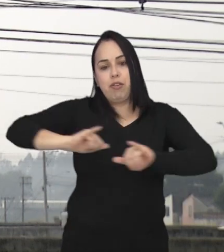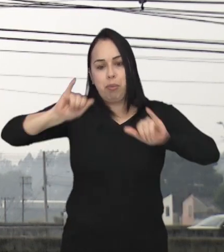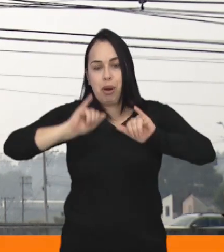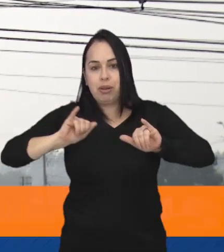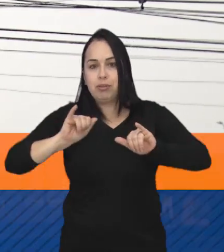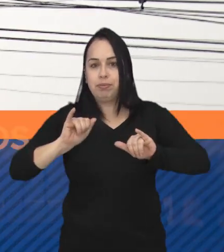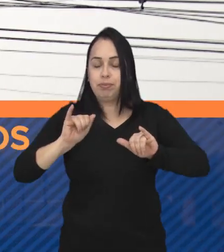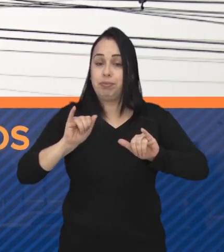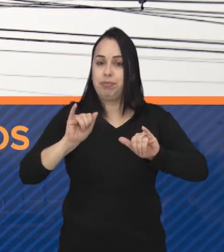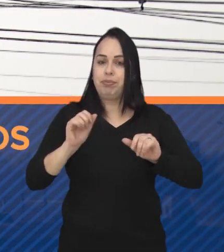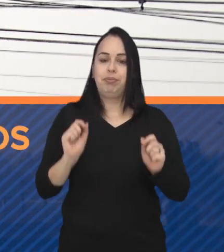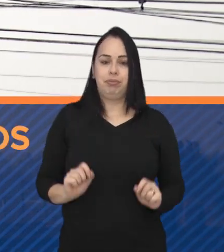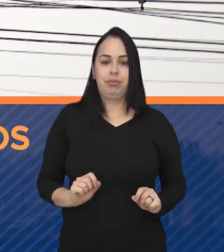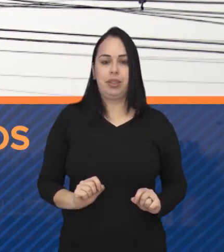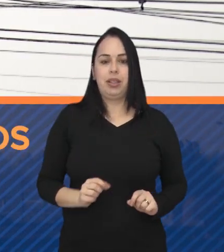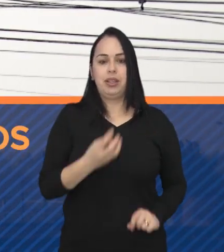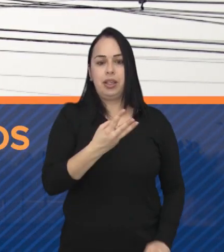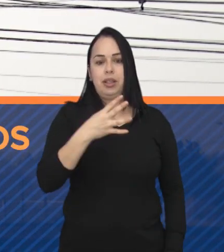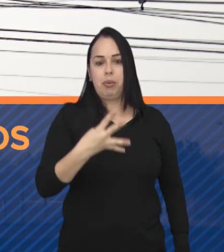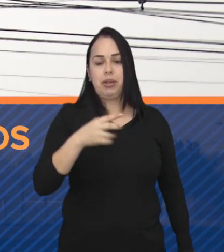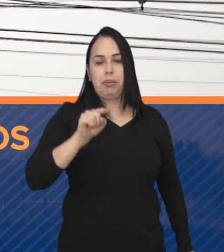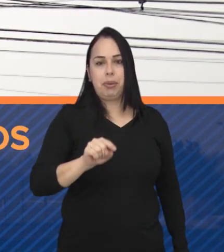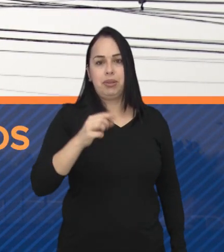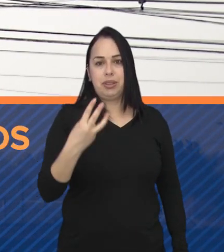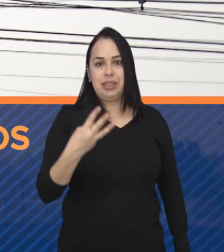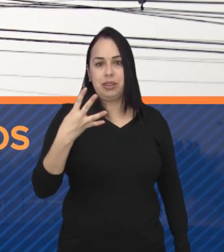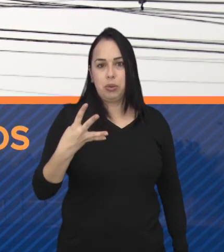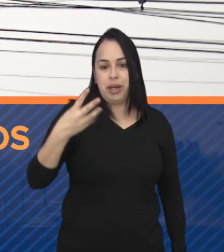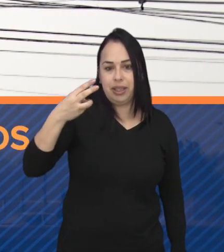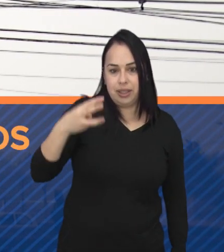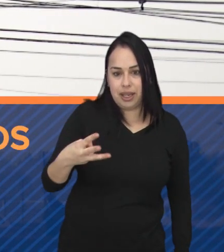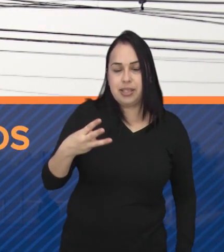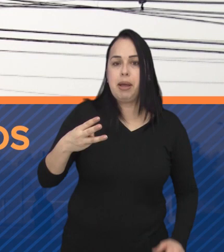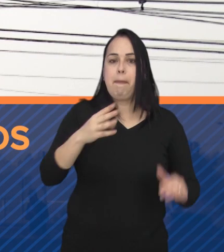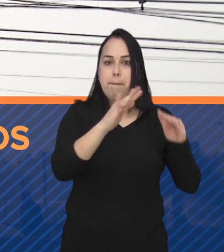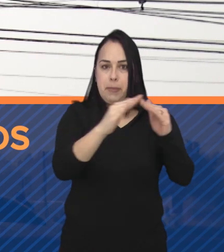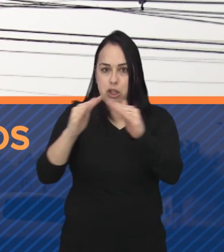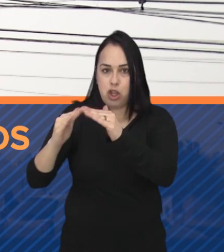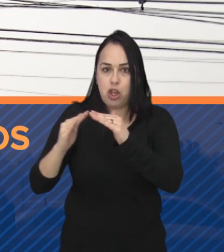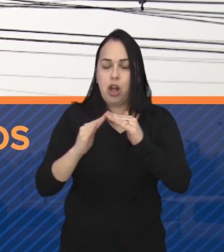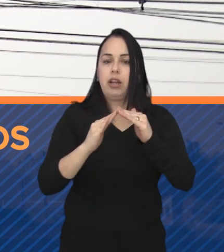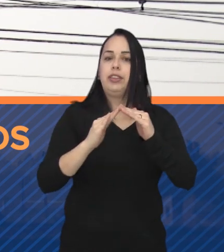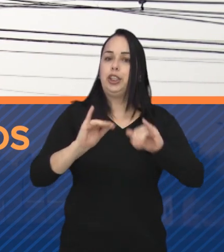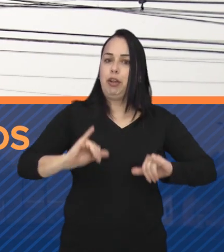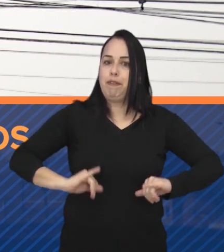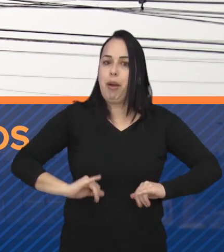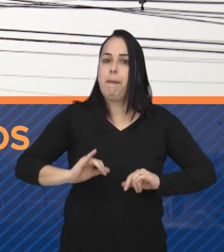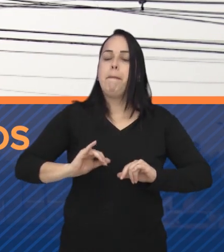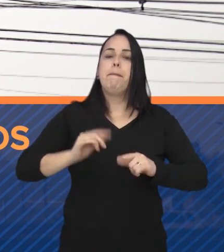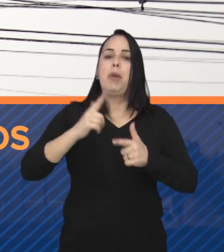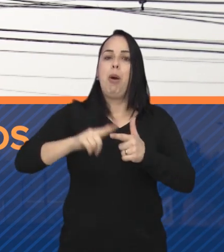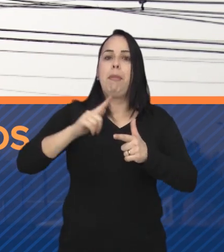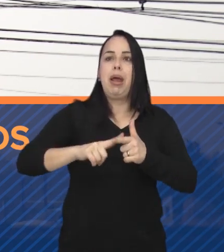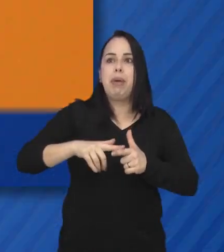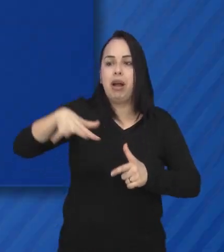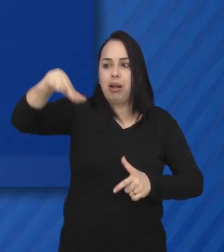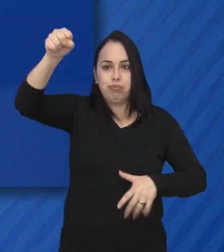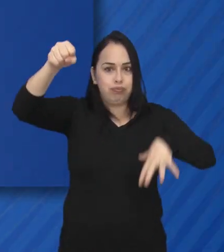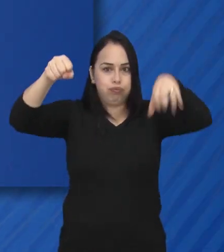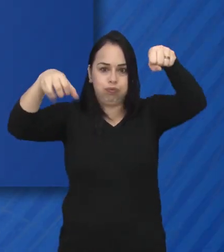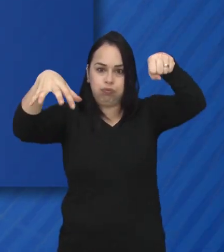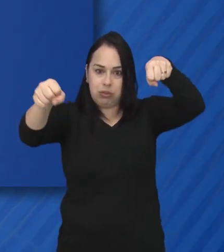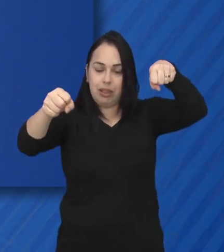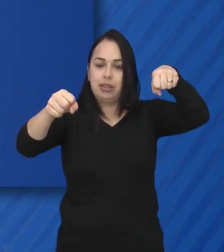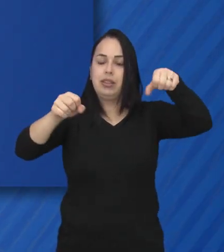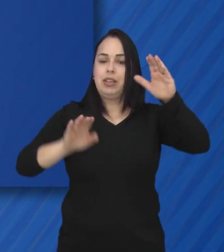EDP. Na região, 34 mil moradores já sofreram com esse mesmo problema em 2023. O